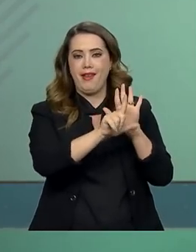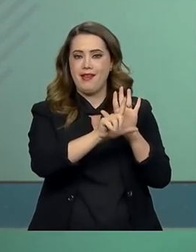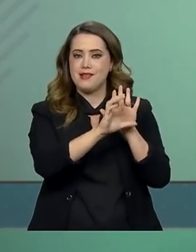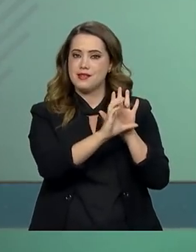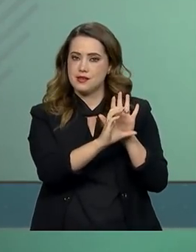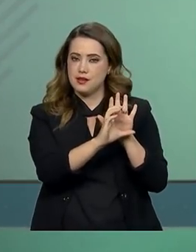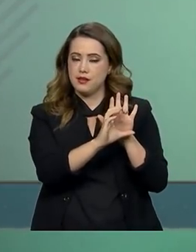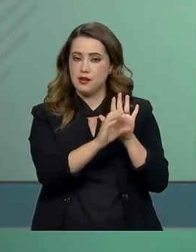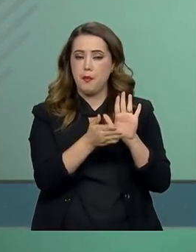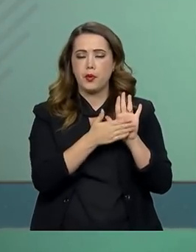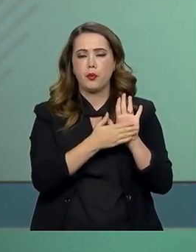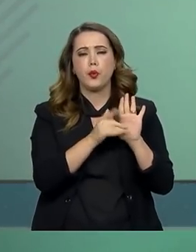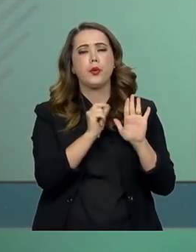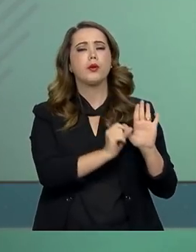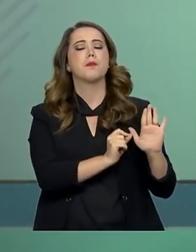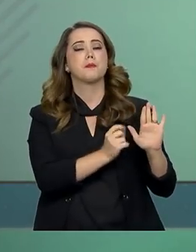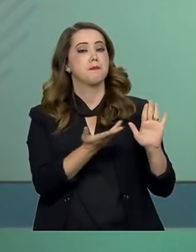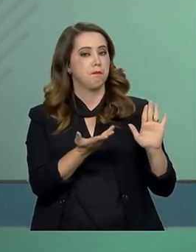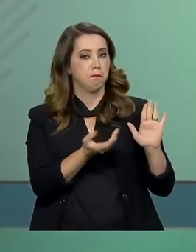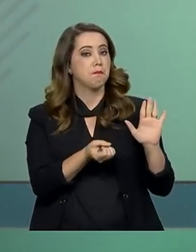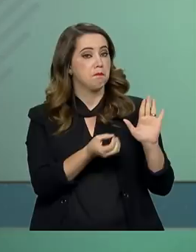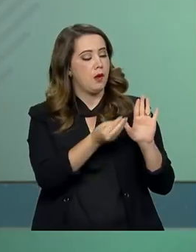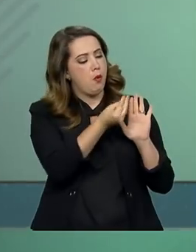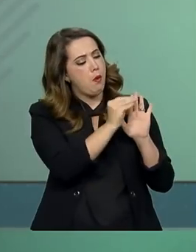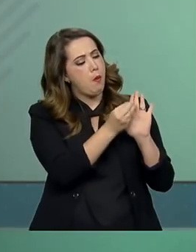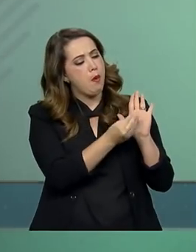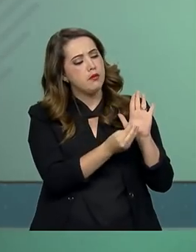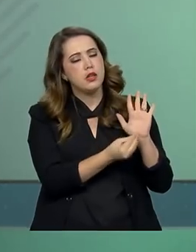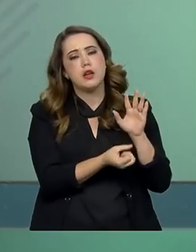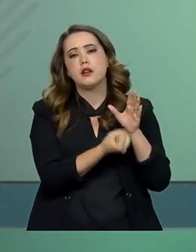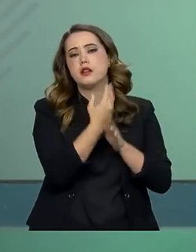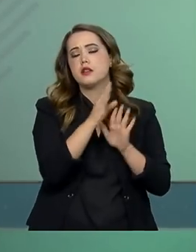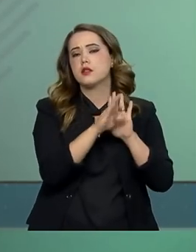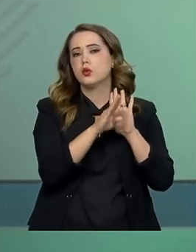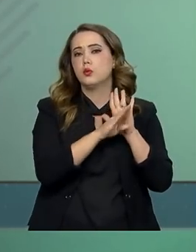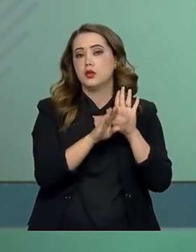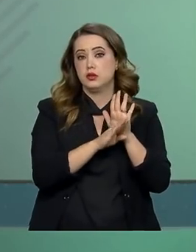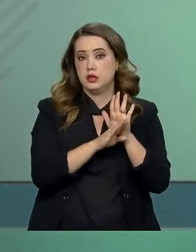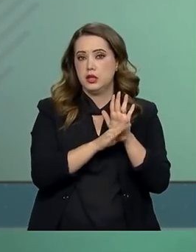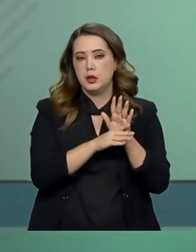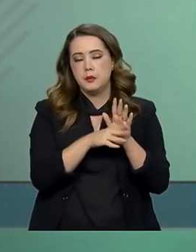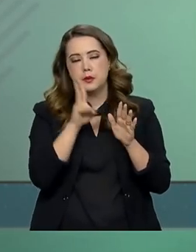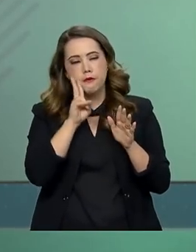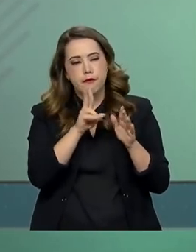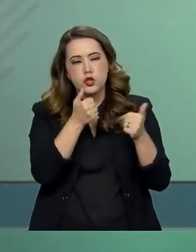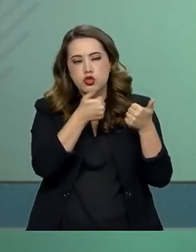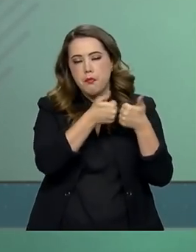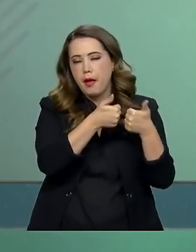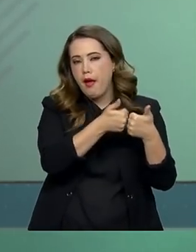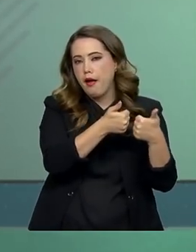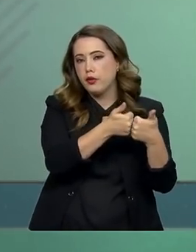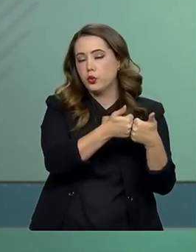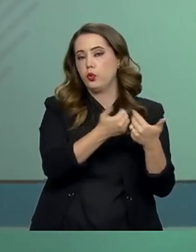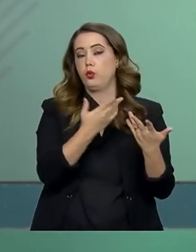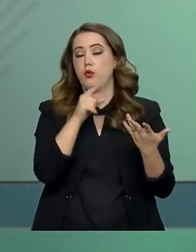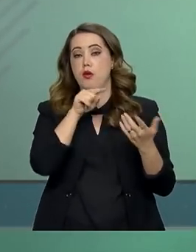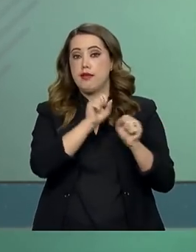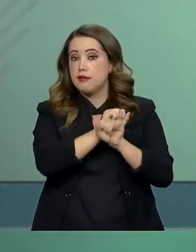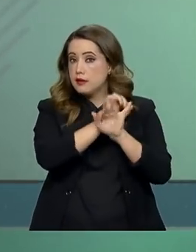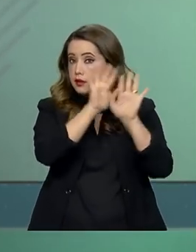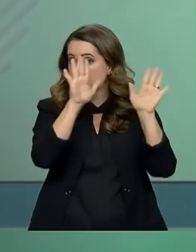a criação do Programa de Acompanhamento e Transparência Fiscal, PAF Transparência,